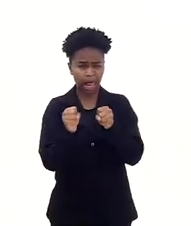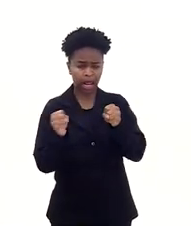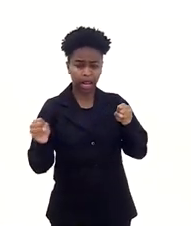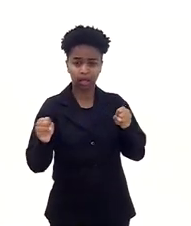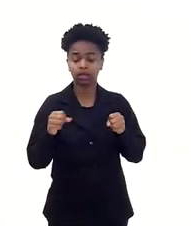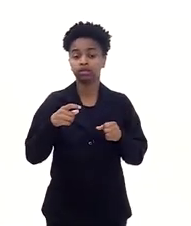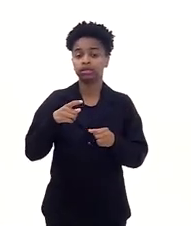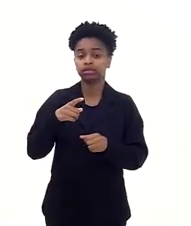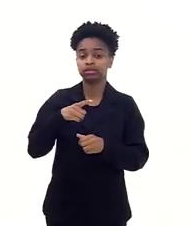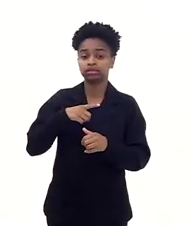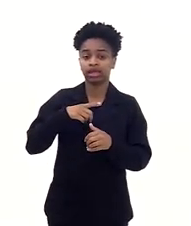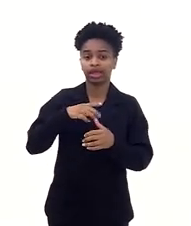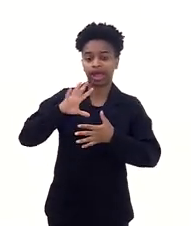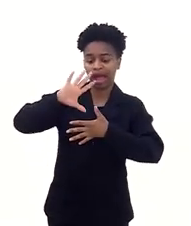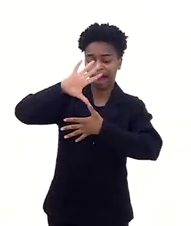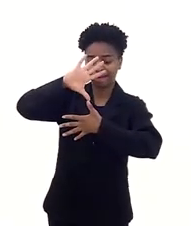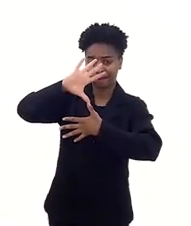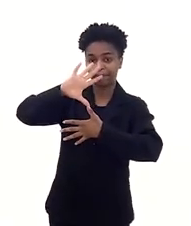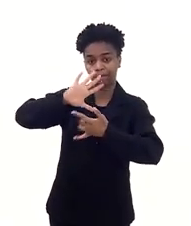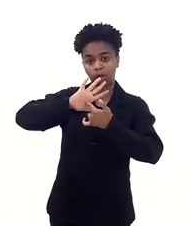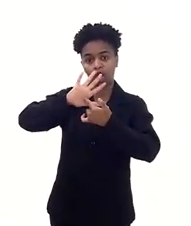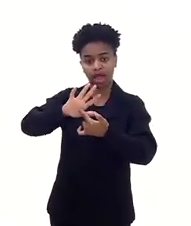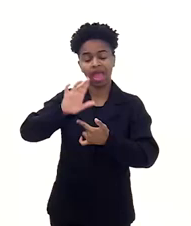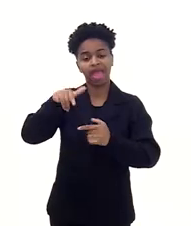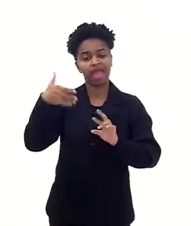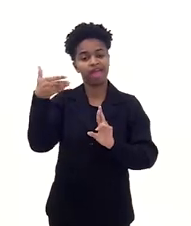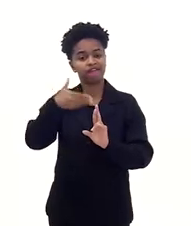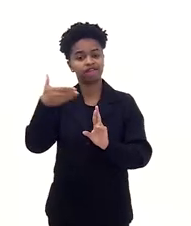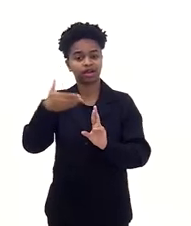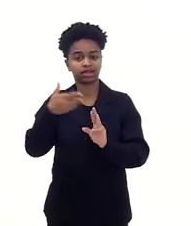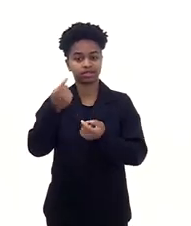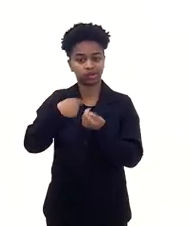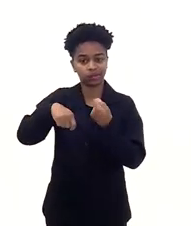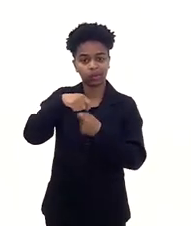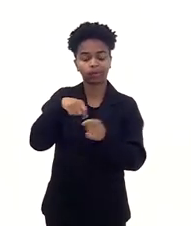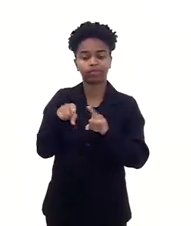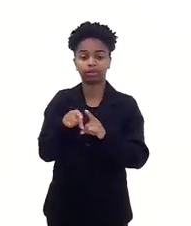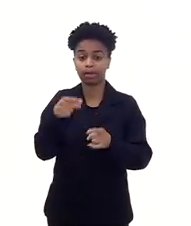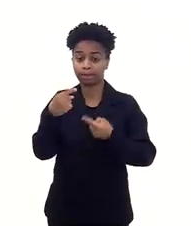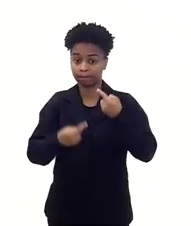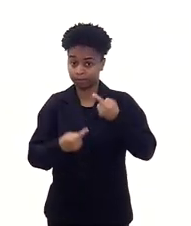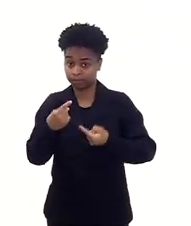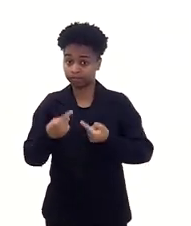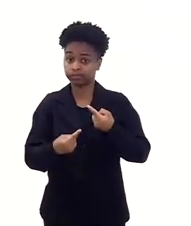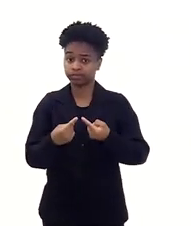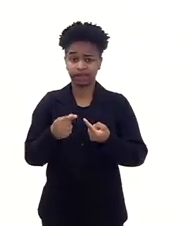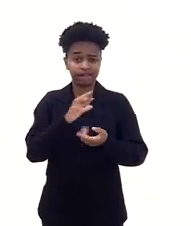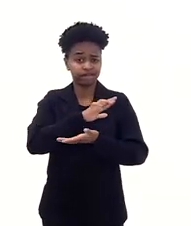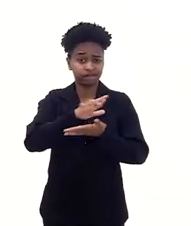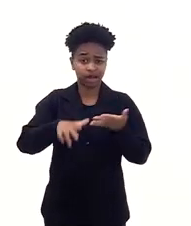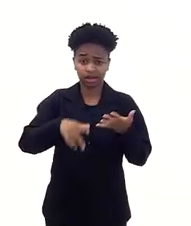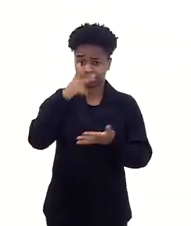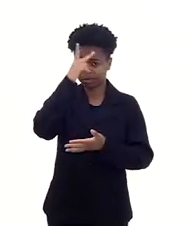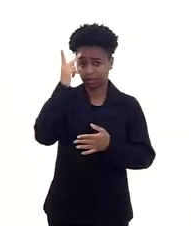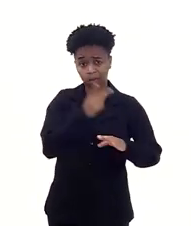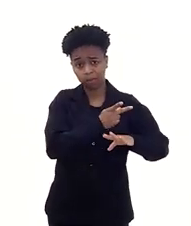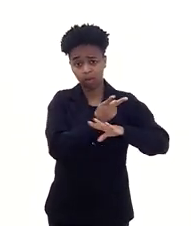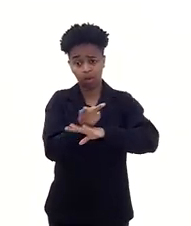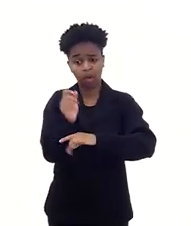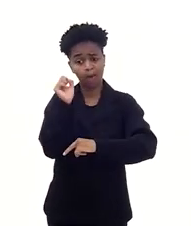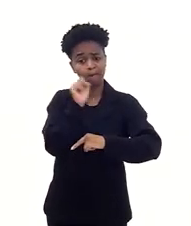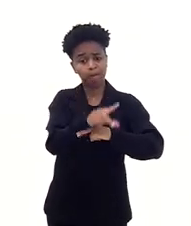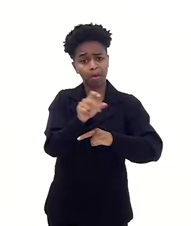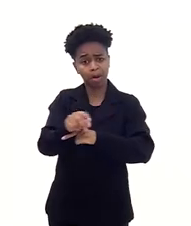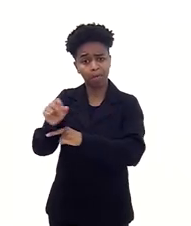nas Américas que se situa como uma referência econômica e política, que é procurado e dentro da sua